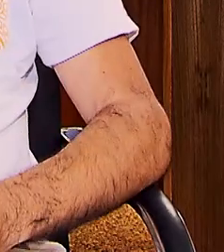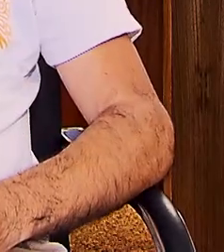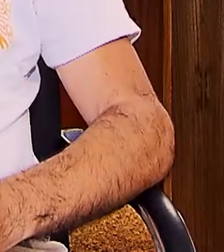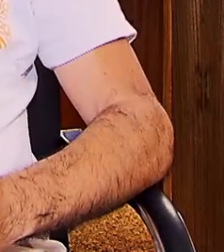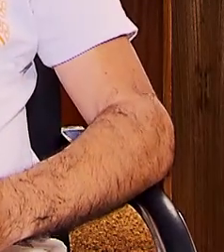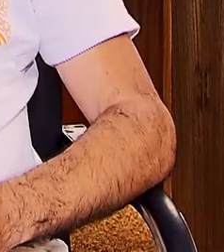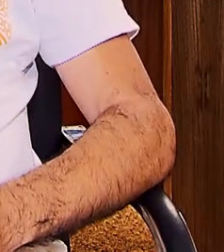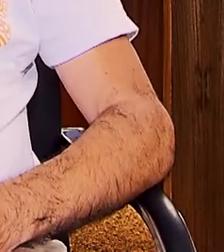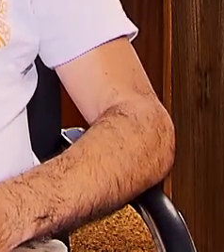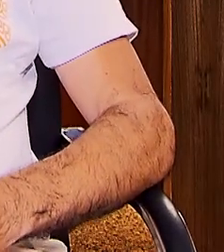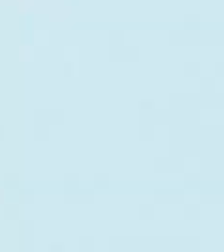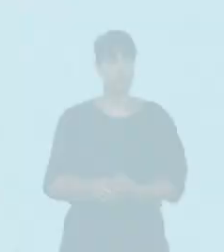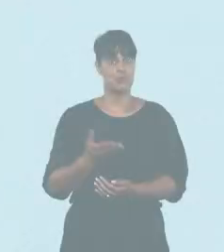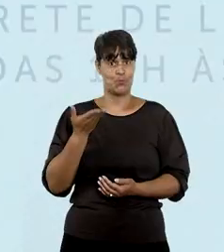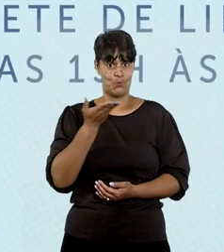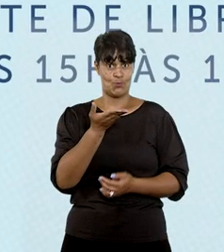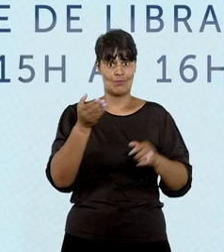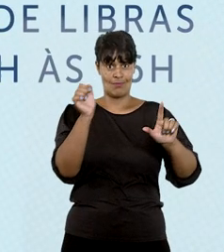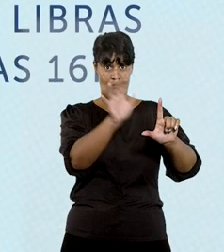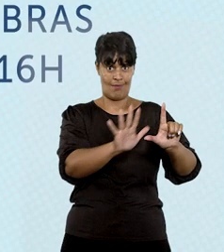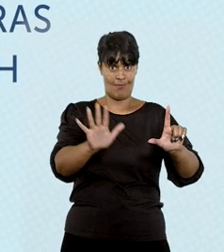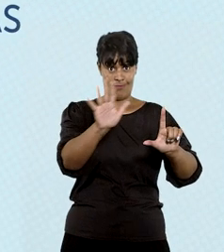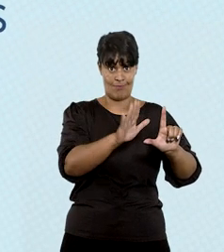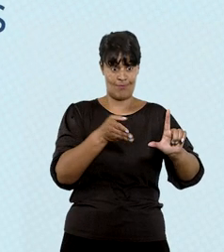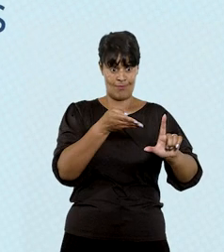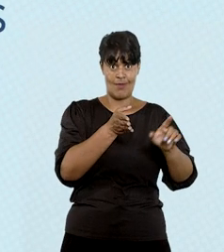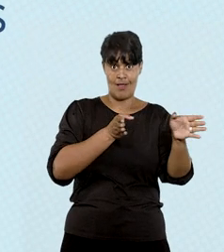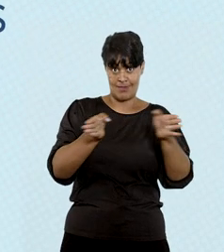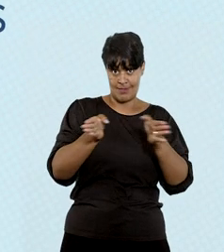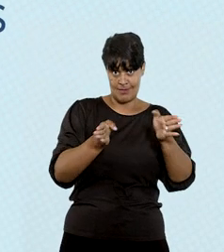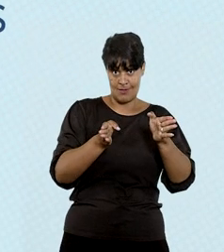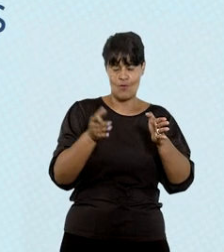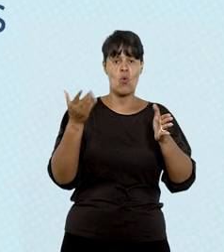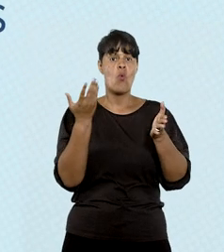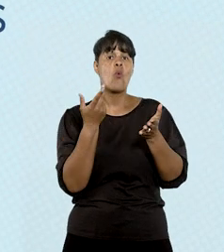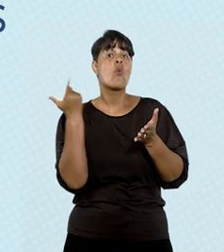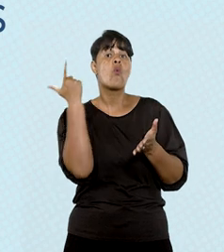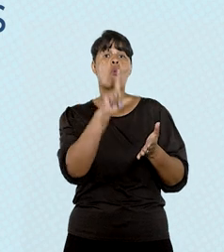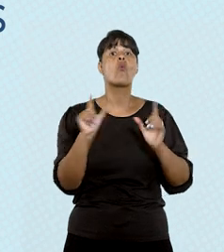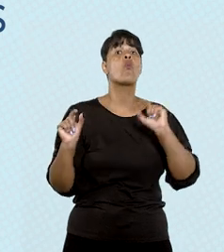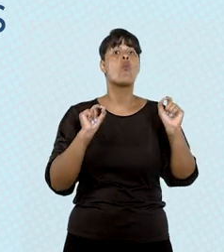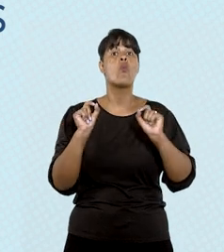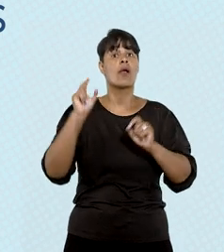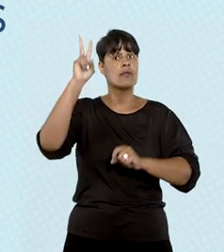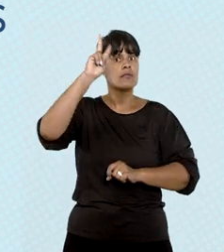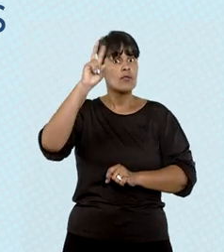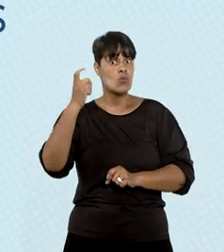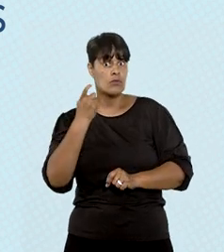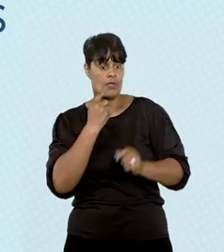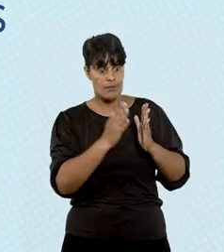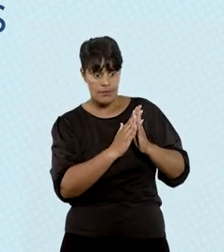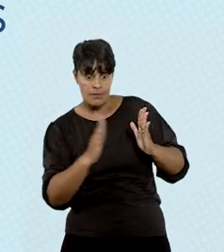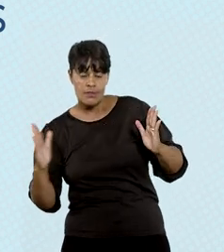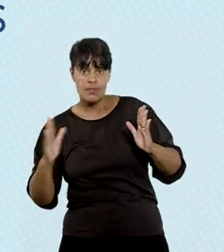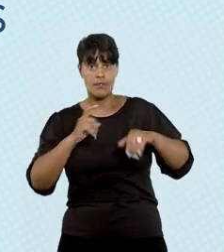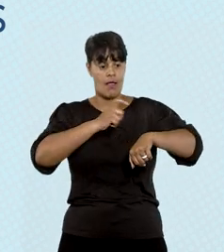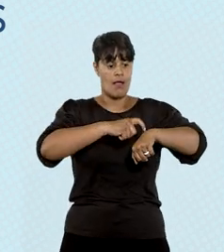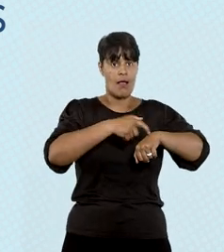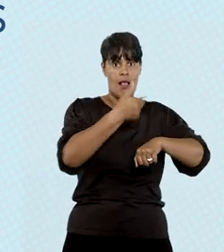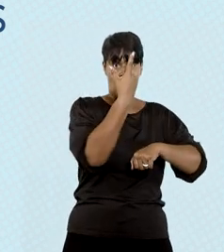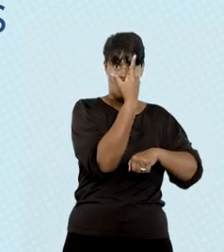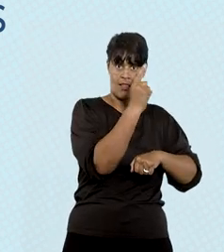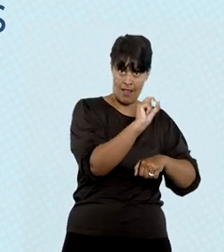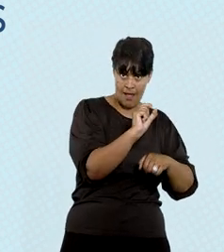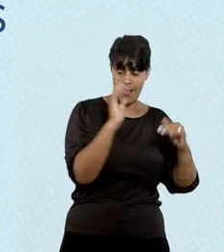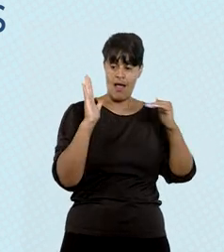forma de explicação é muito boa. A sala acessível do Balcão Virtual funciona de segunda a sexta-feira, das 10